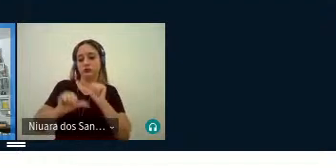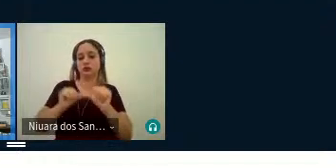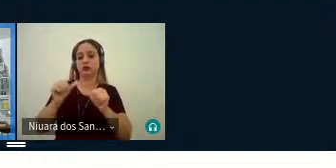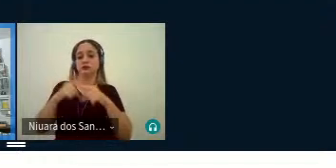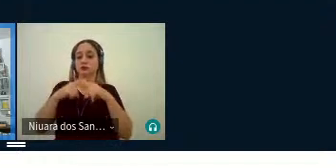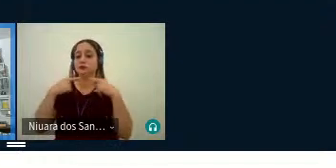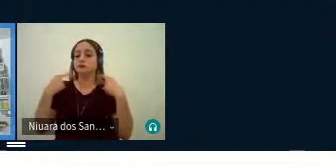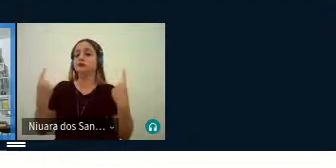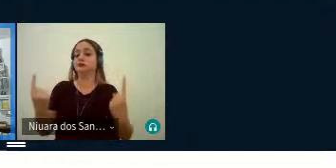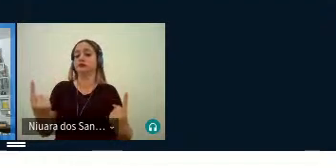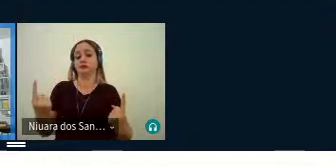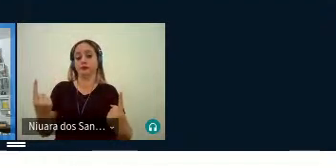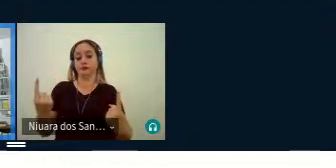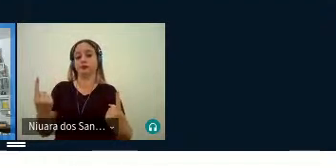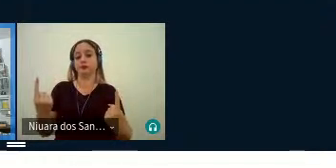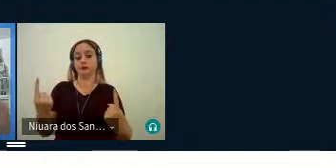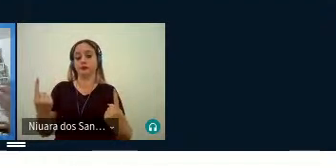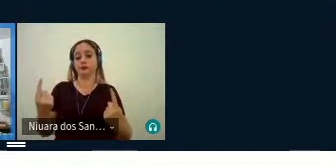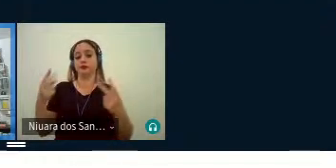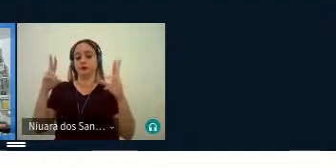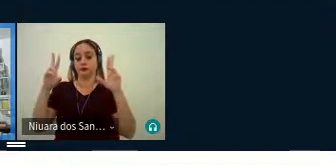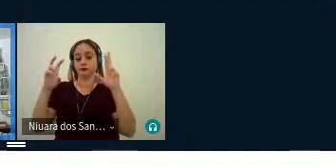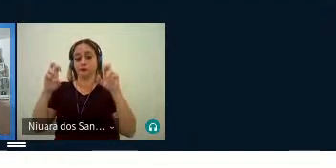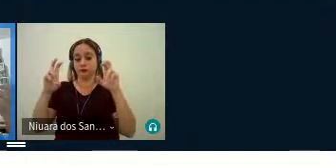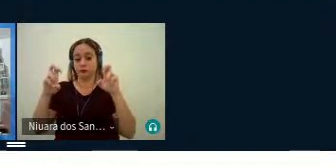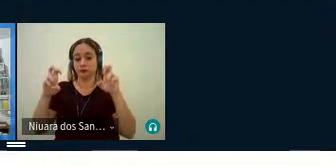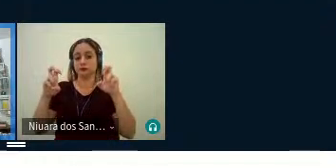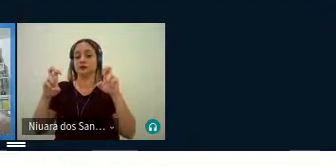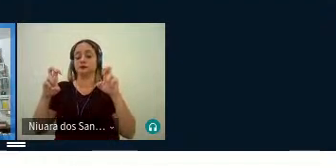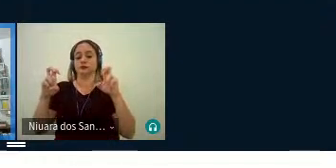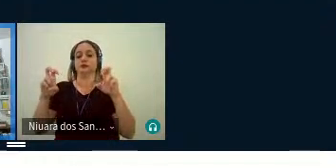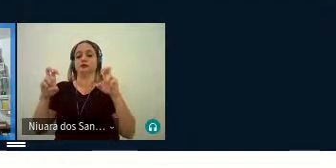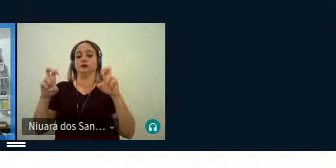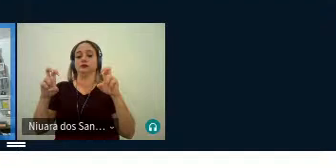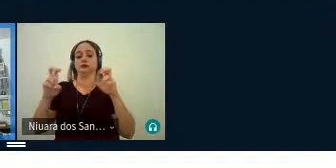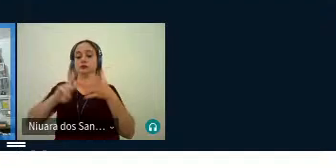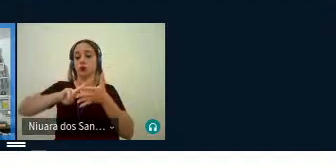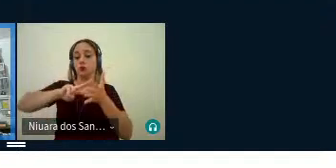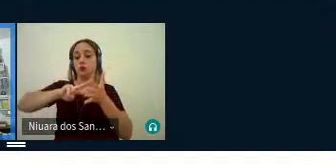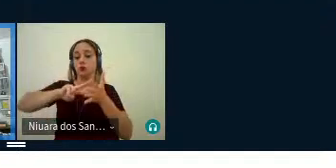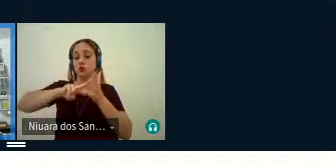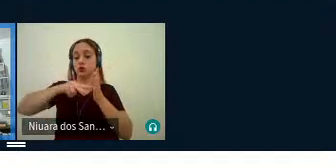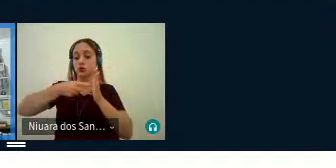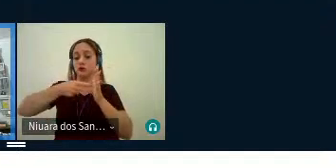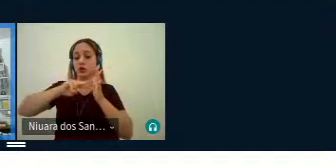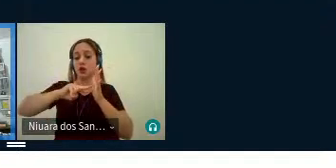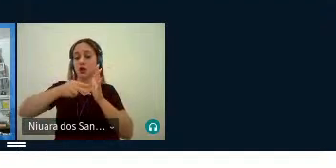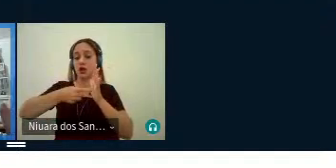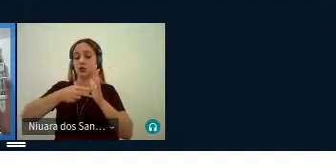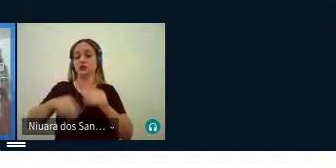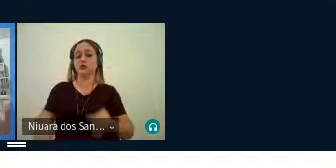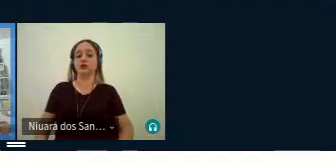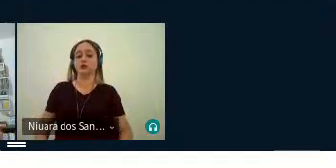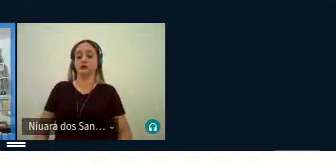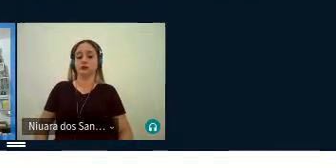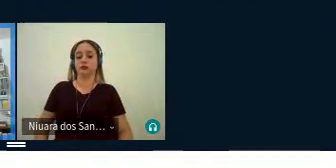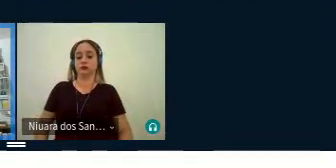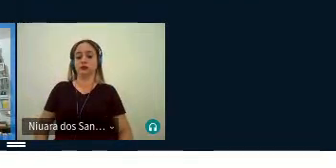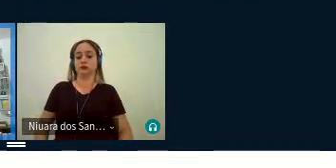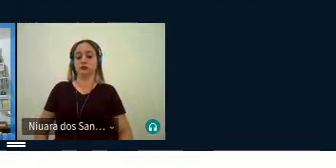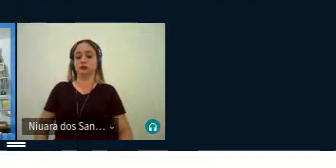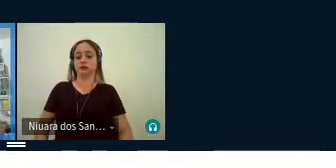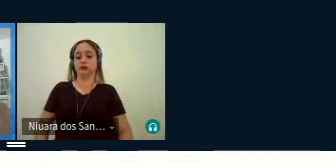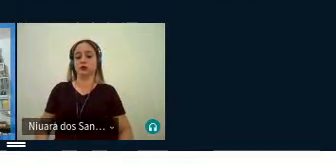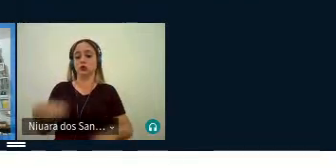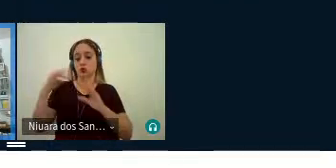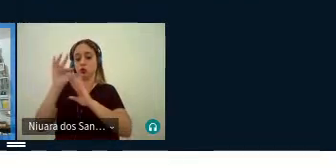mas, essa questão do significado dos kanji, diante